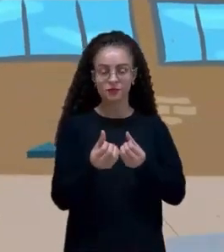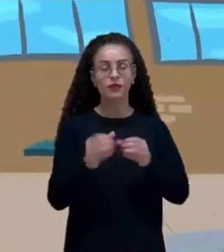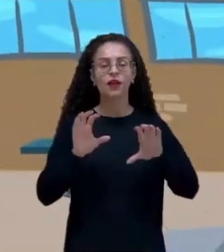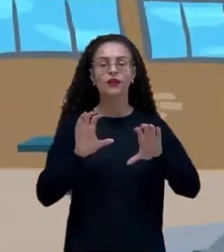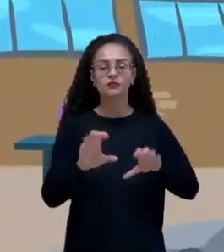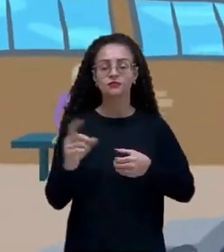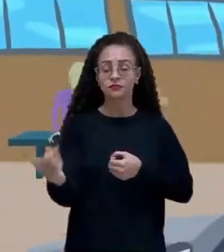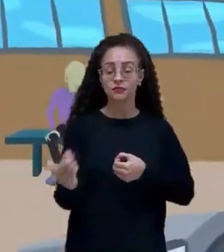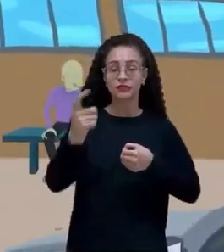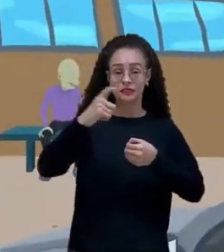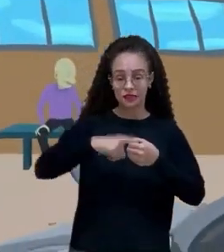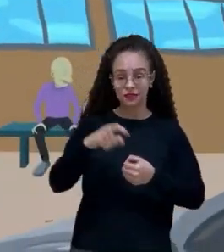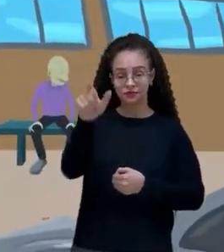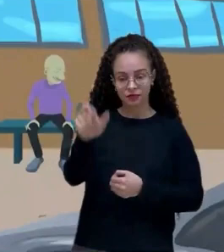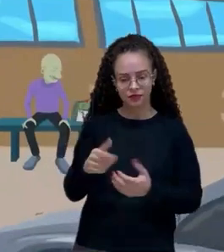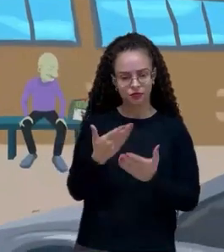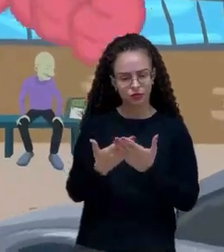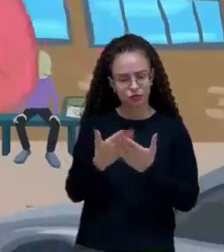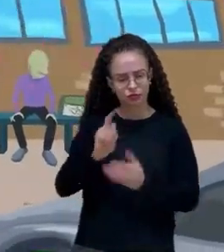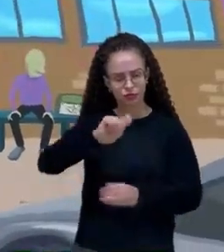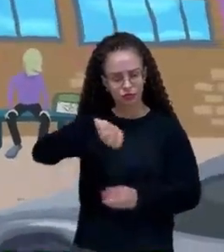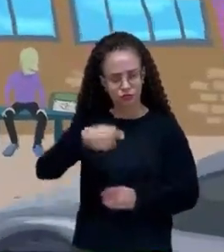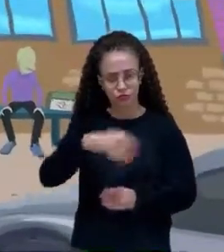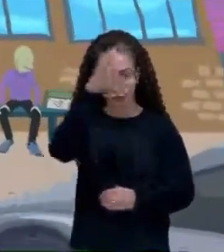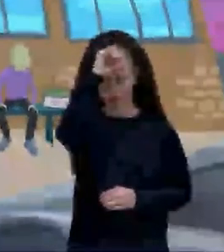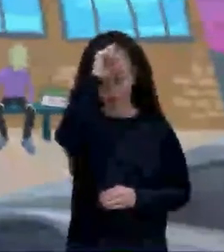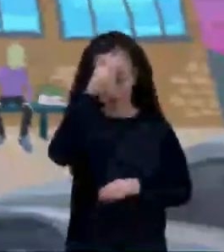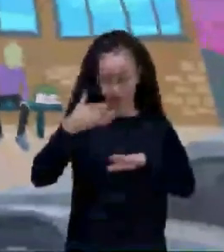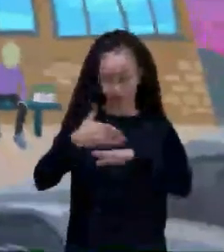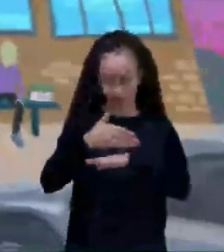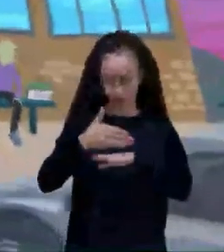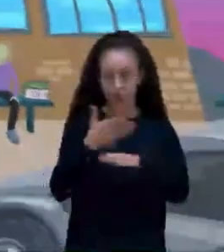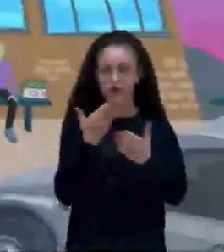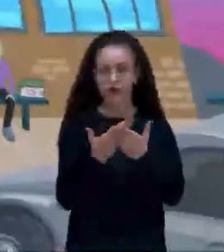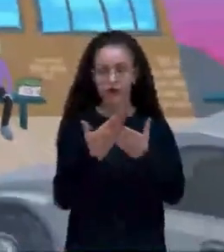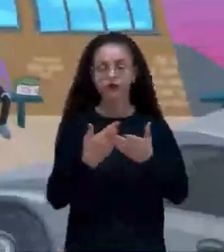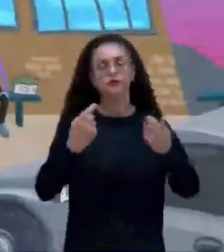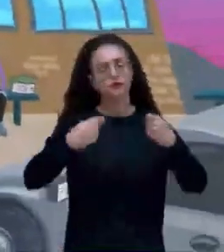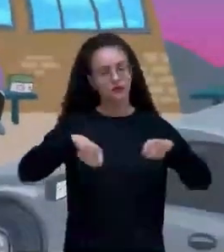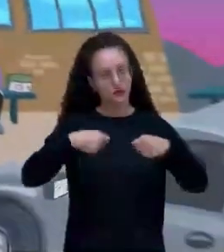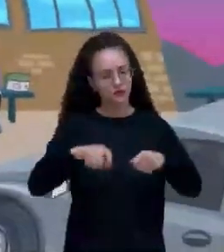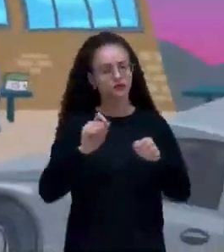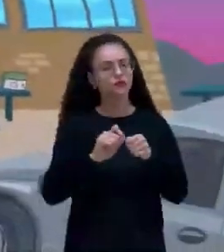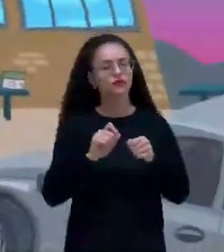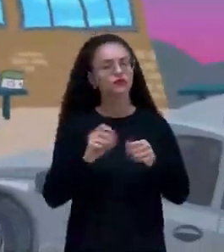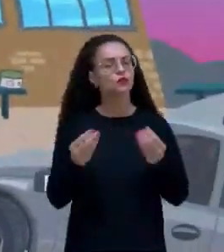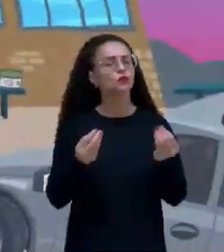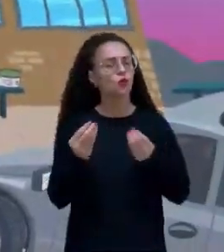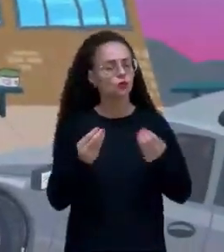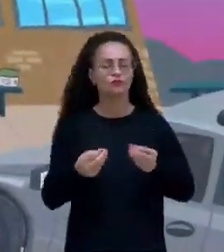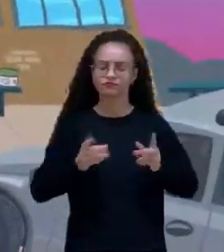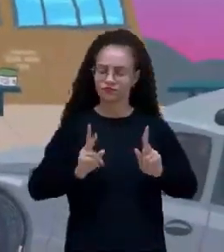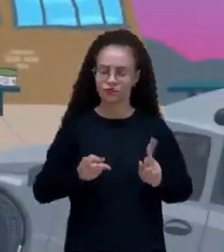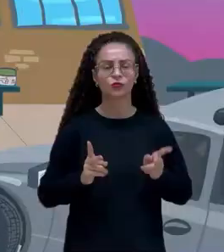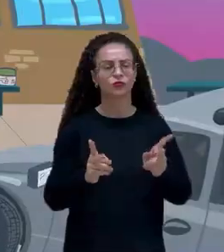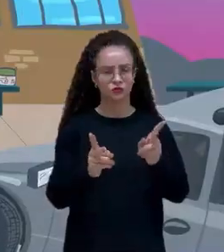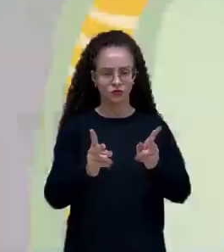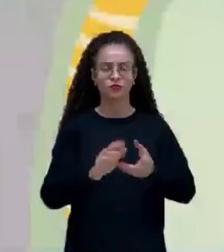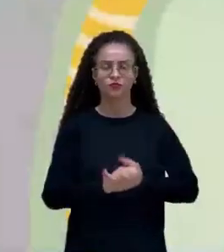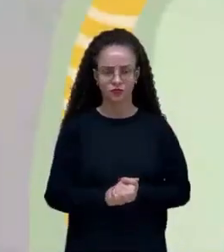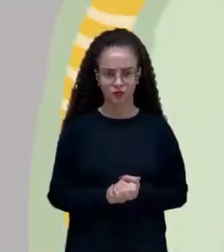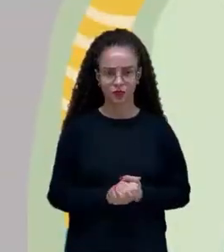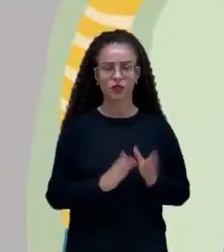Desse modo, o resgate do estudante no que se refere à aprendizagem e frequência nas aulas necessita ser realizado de forma constante.